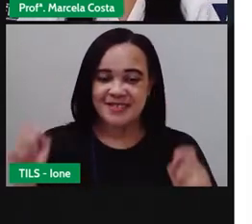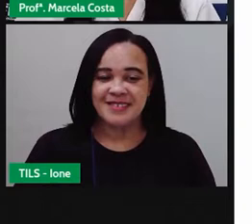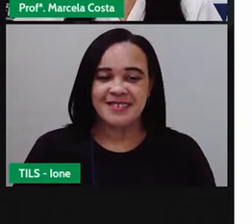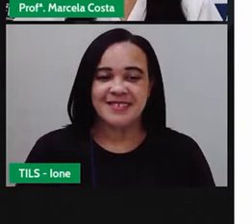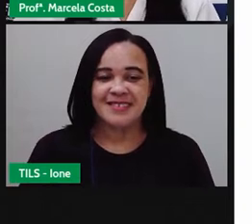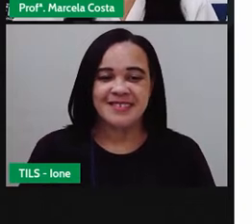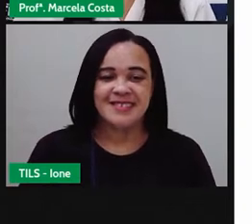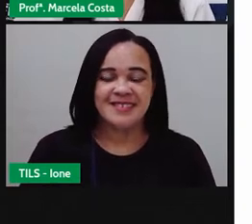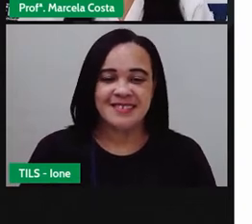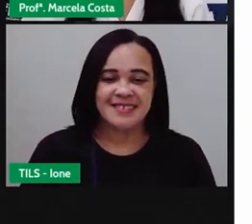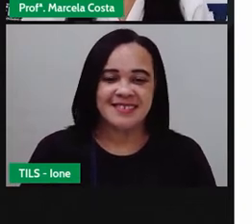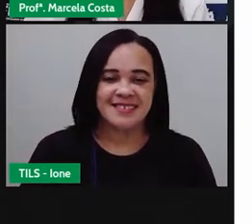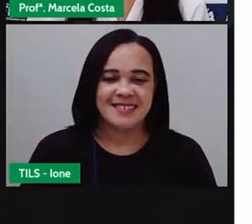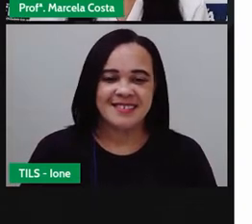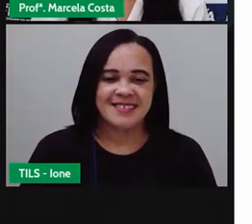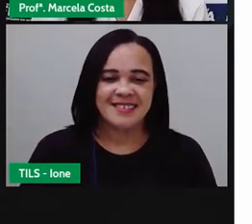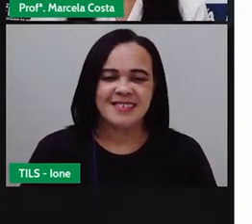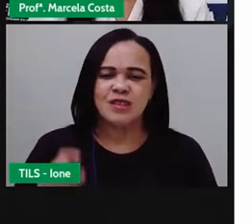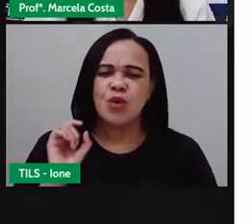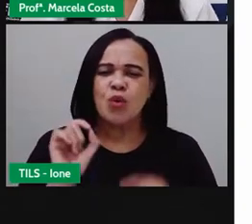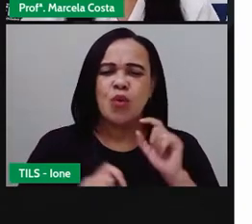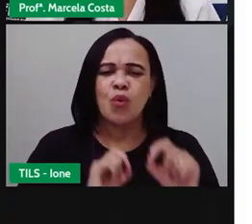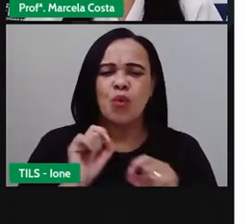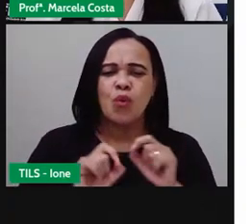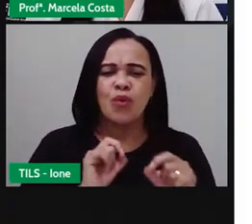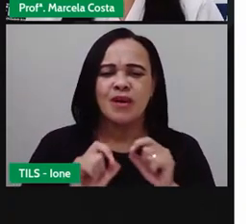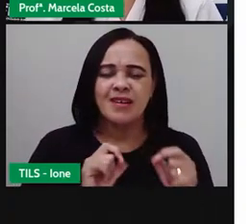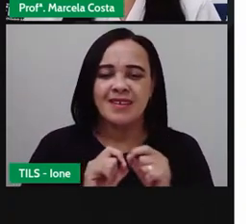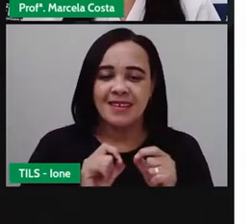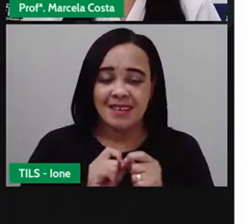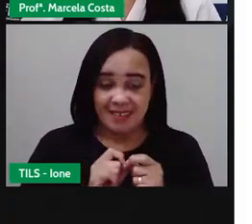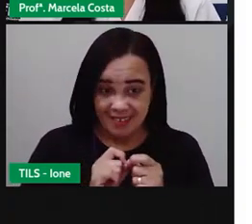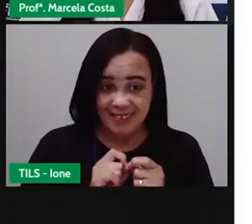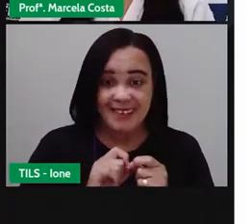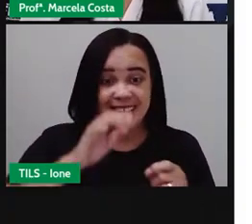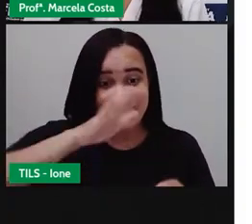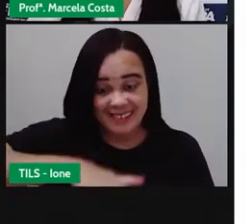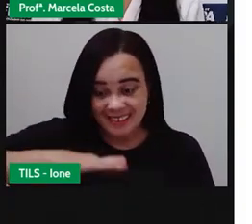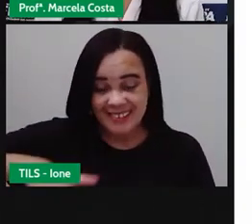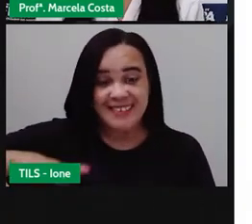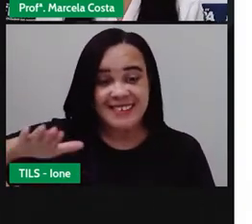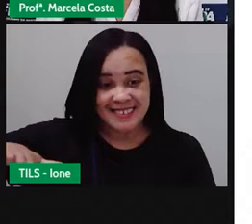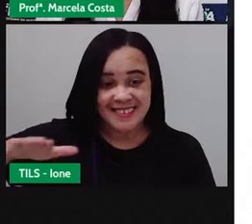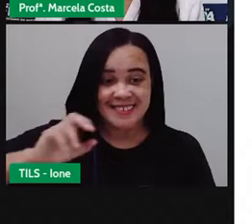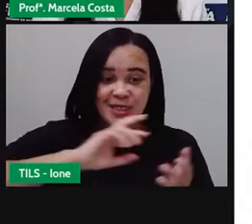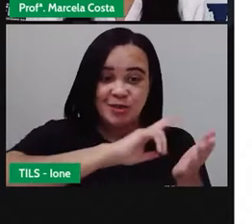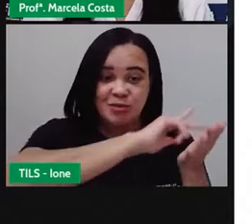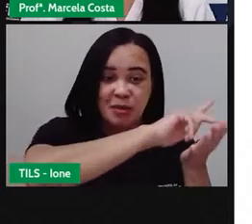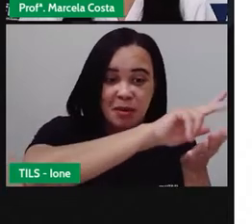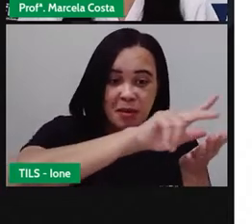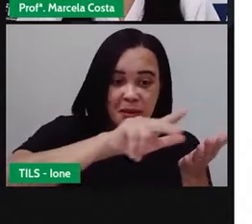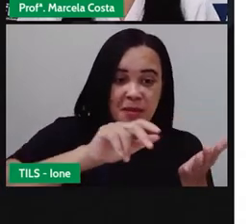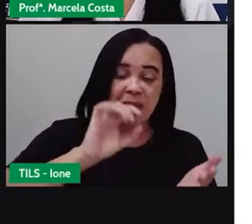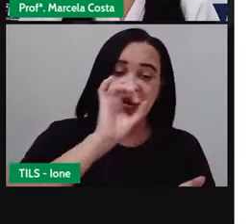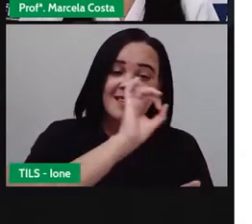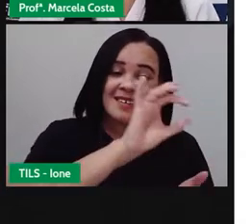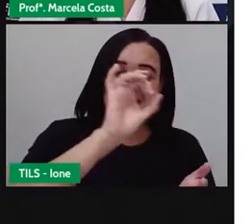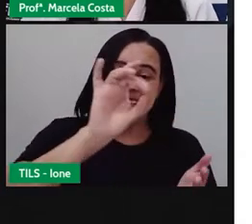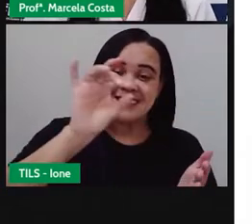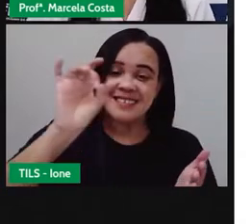Vejam que tem aqui diferentes crianças, cada uma